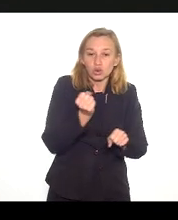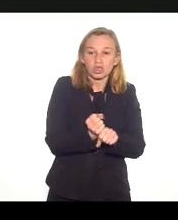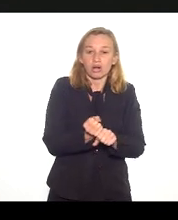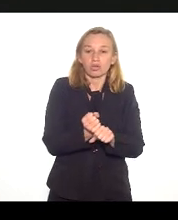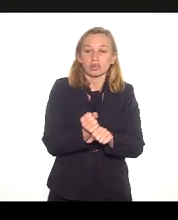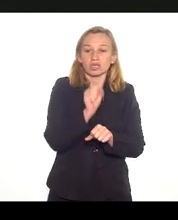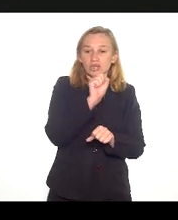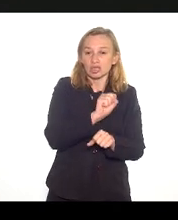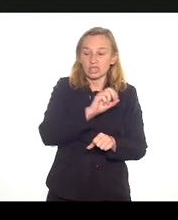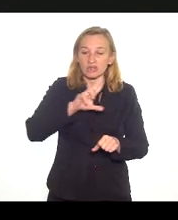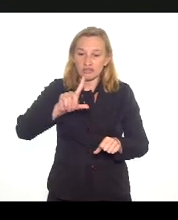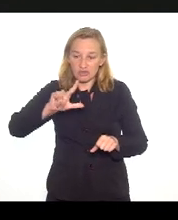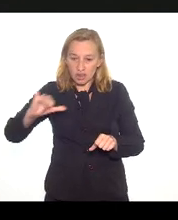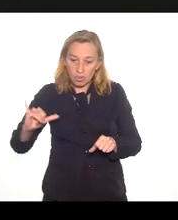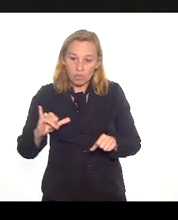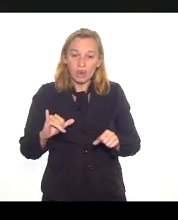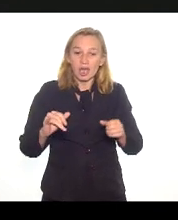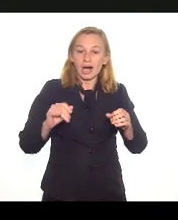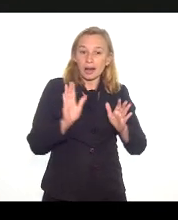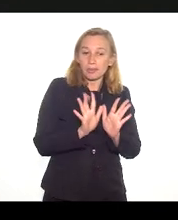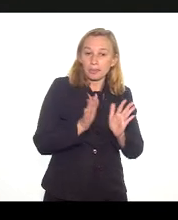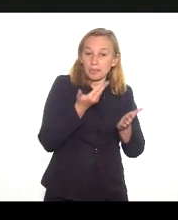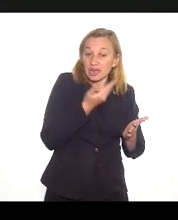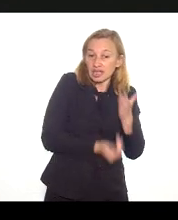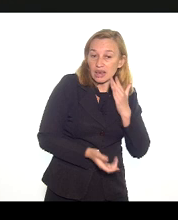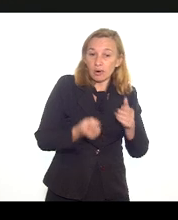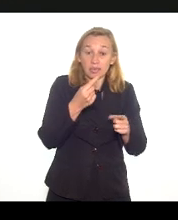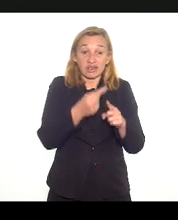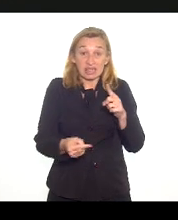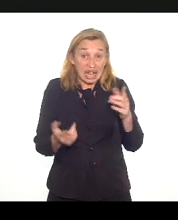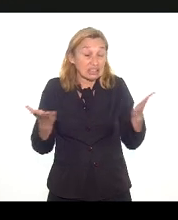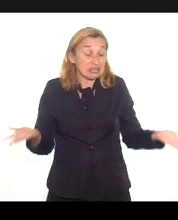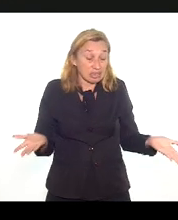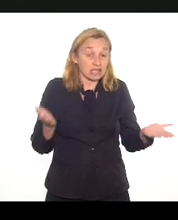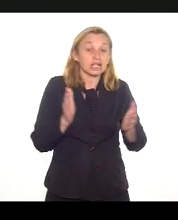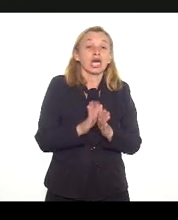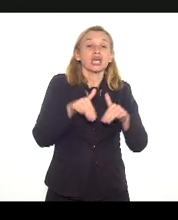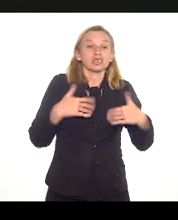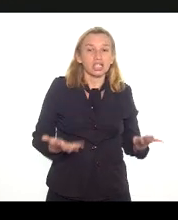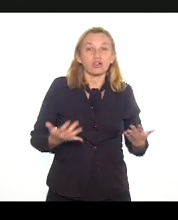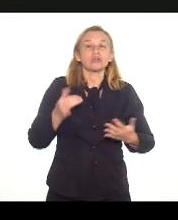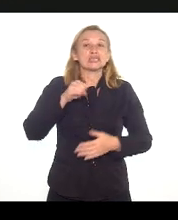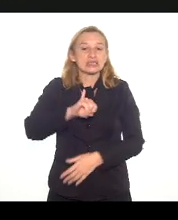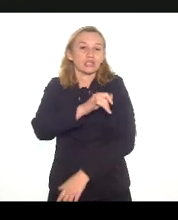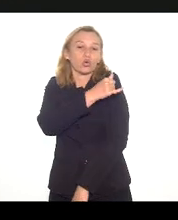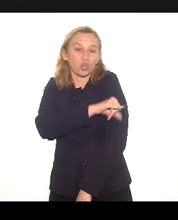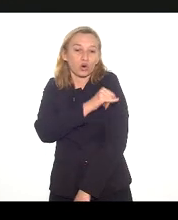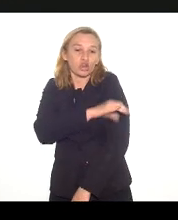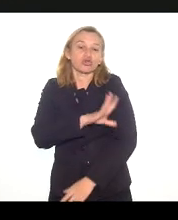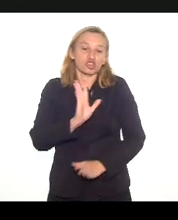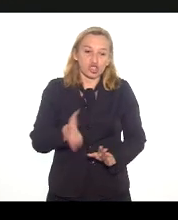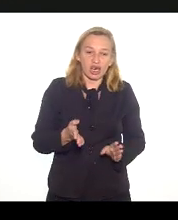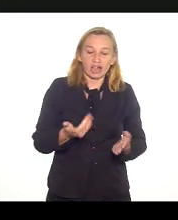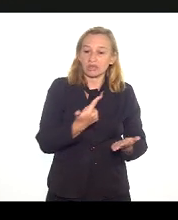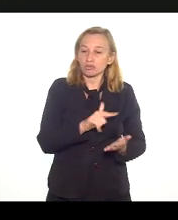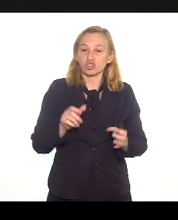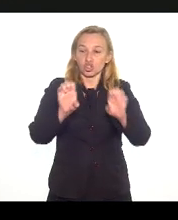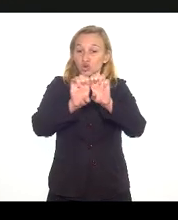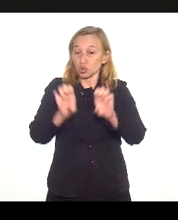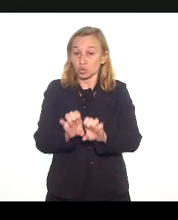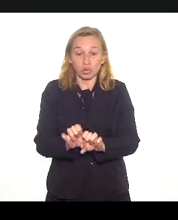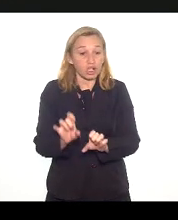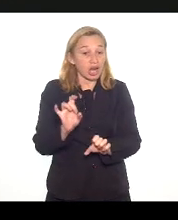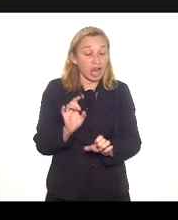à metade, sem deixar grandes legados. Então, se o Rio já vinha numa crise estrutural, ele mergulha